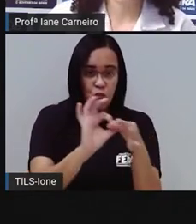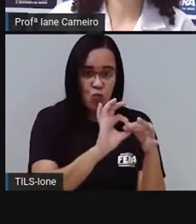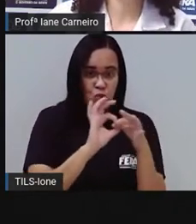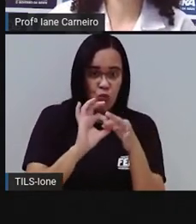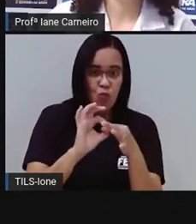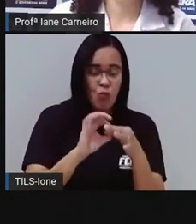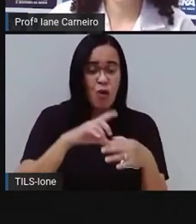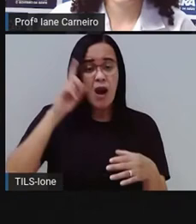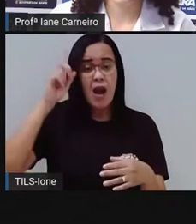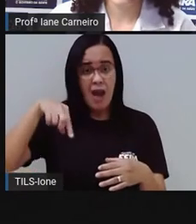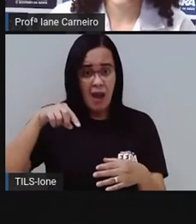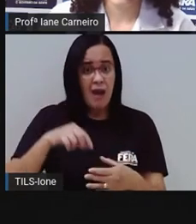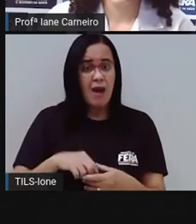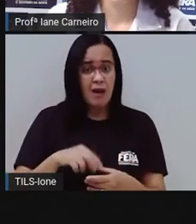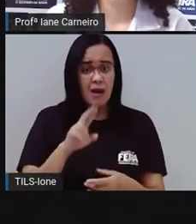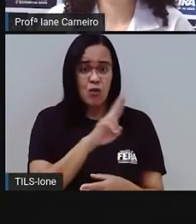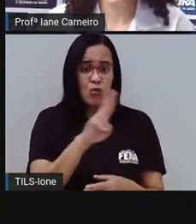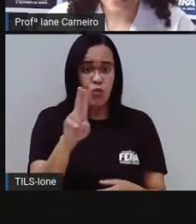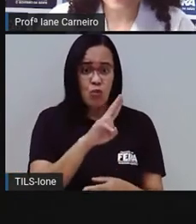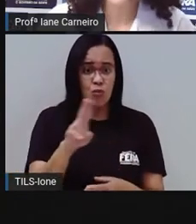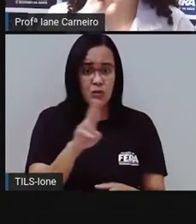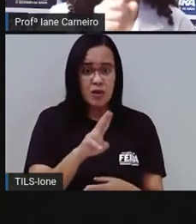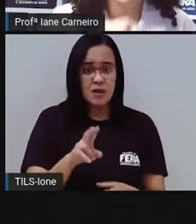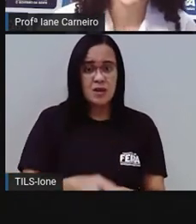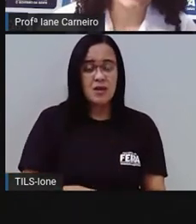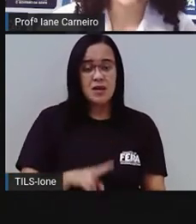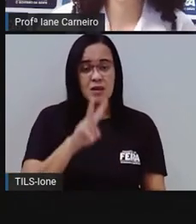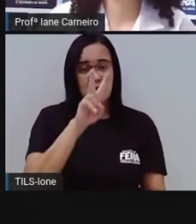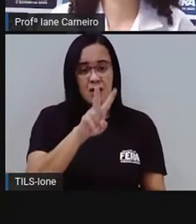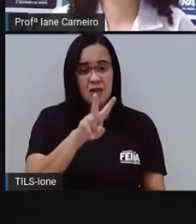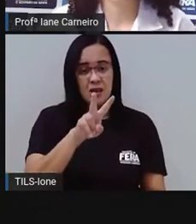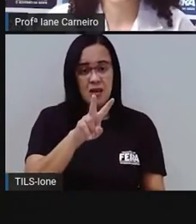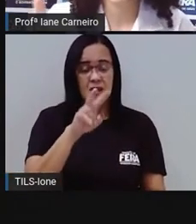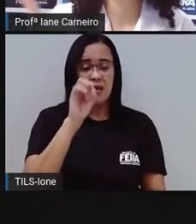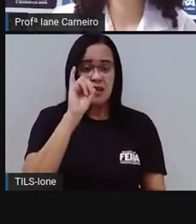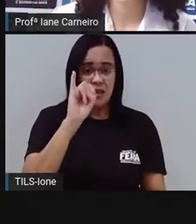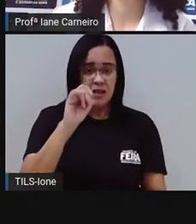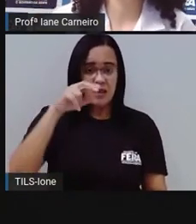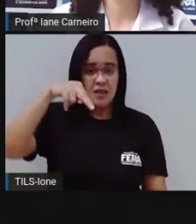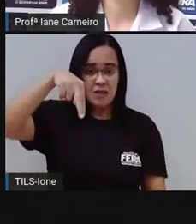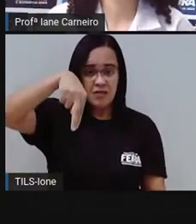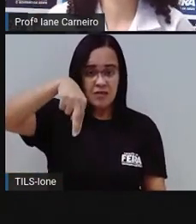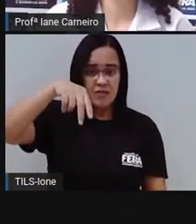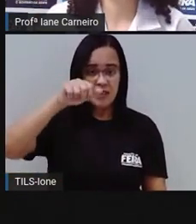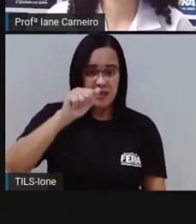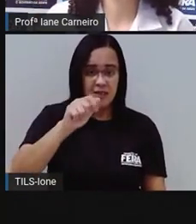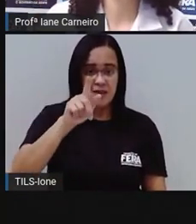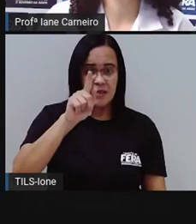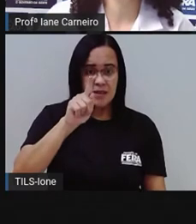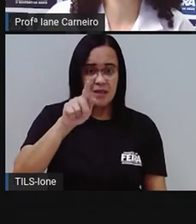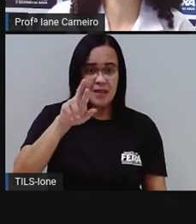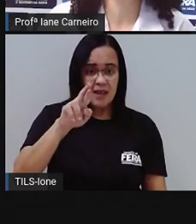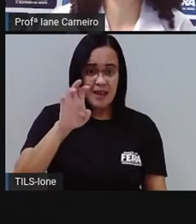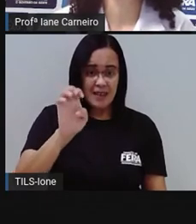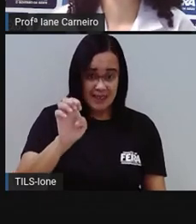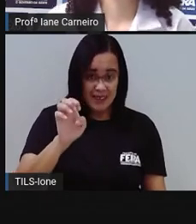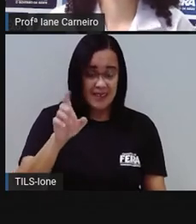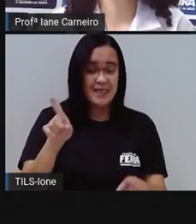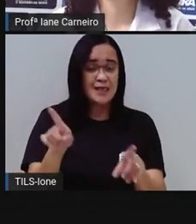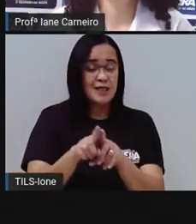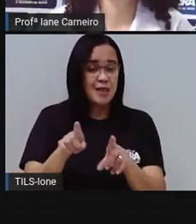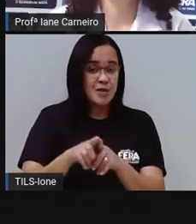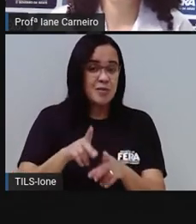O vinagre, né? O vinagre e o vinho. A Pró, a resposta está incompleta. O vinagre e o vinho. Ó,